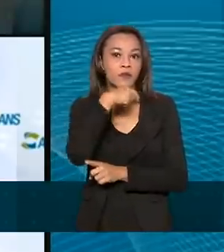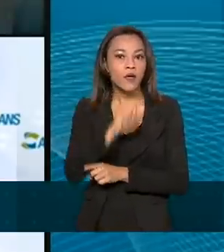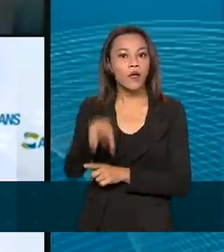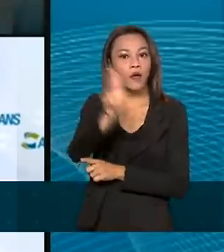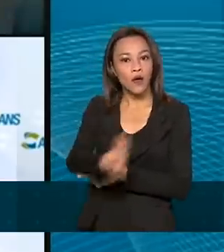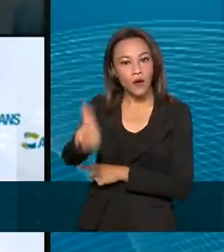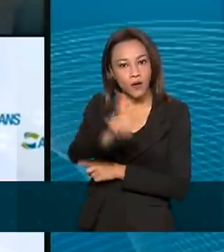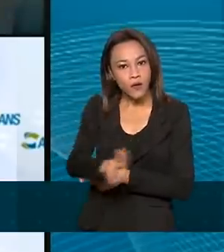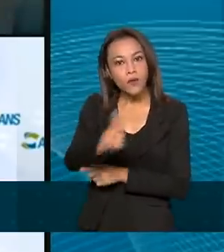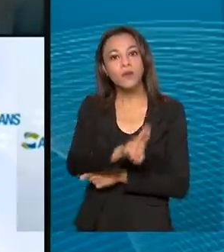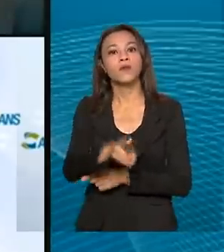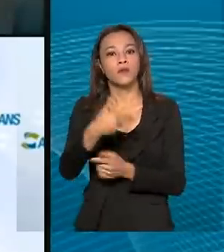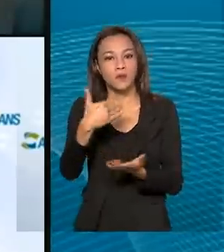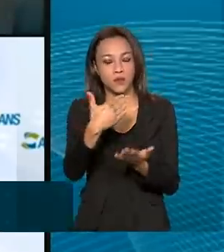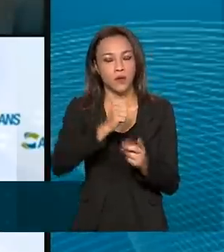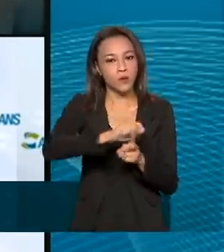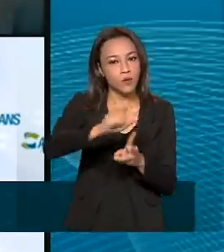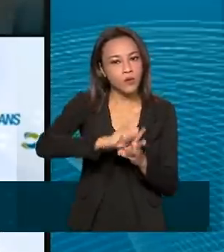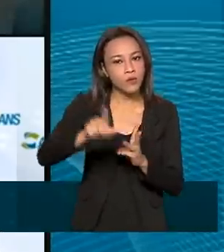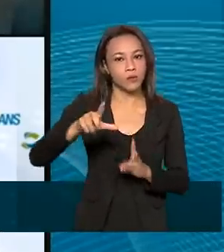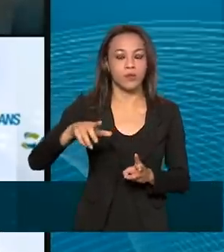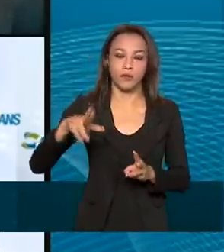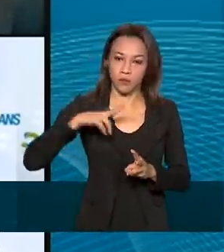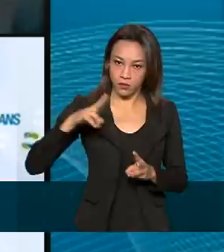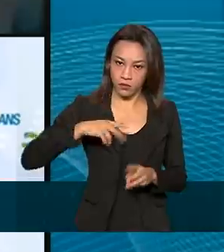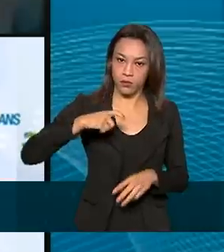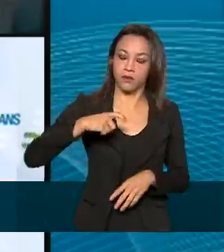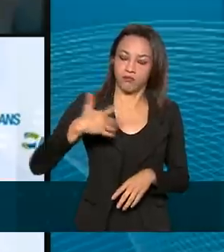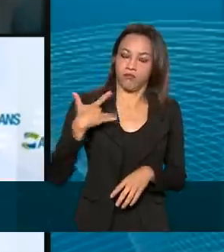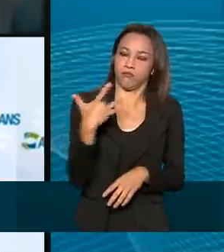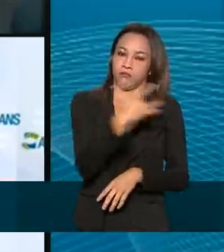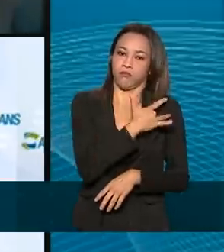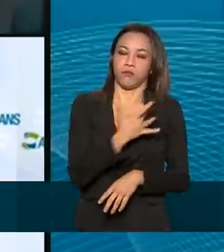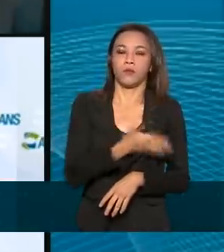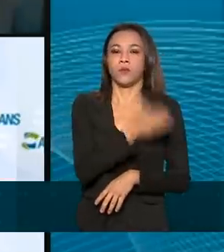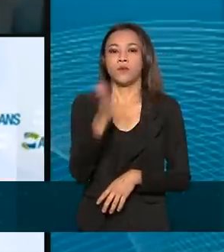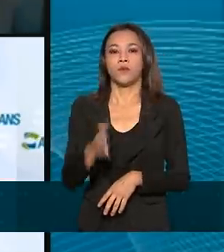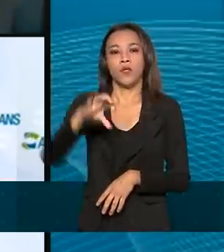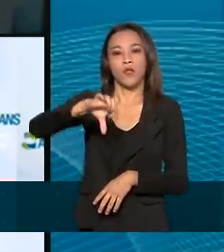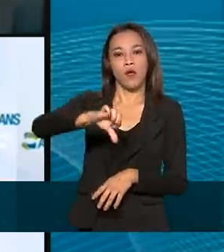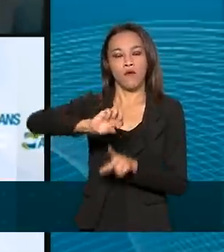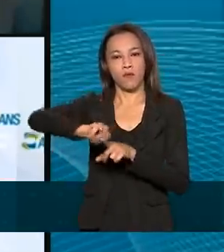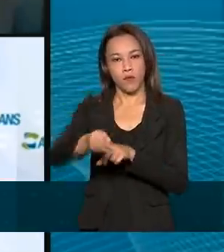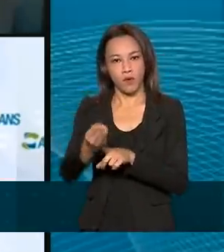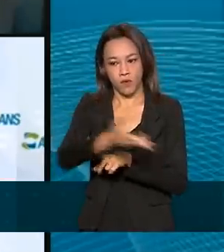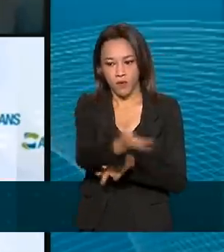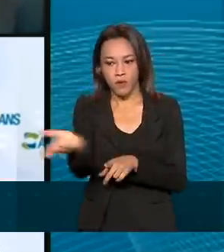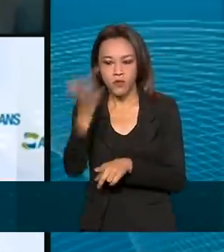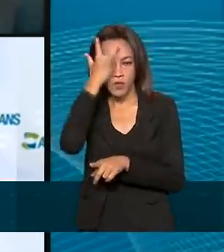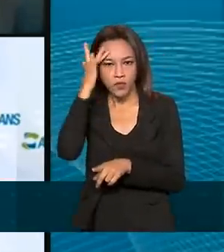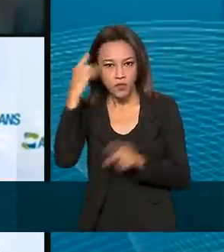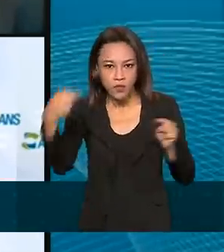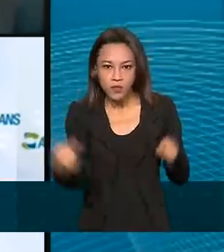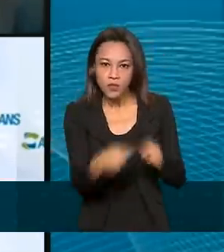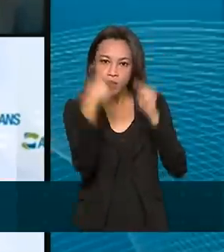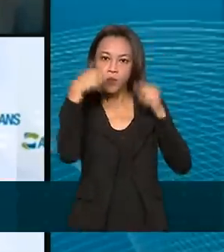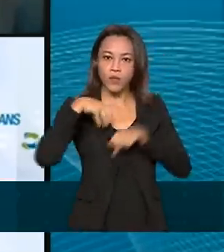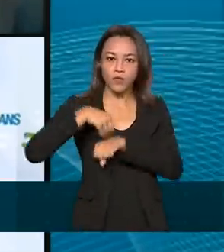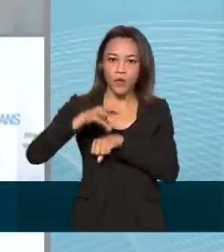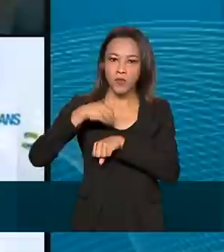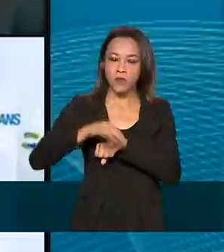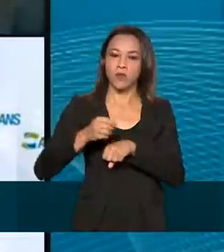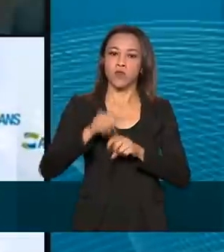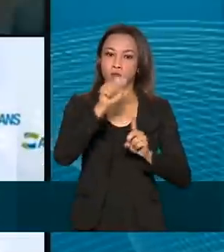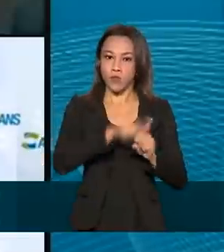planos de assistência médica, ou seja, aproximadamente 9 milhões de consumidores, de acordo com os dados referentes a abril de